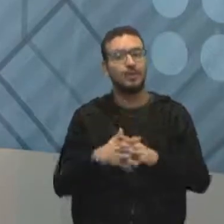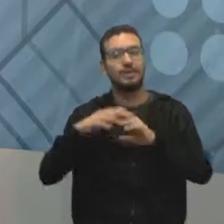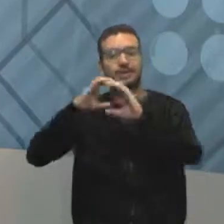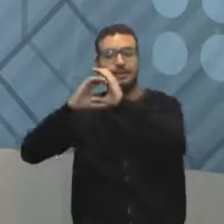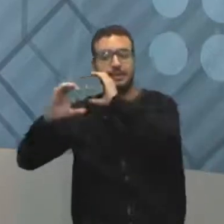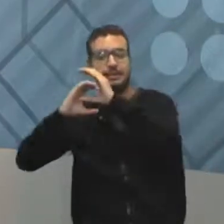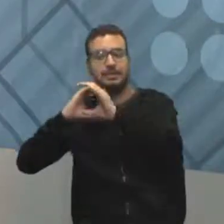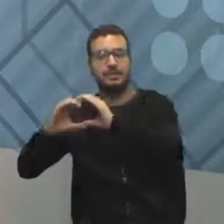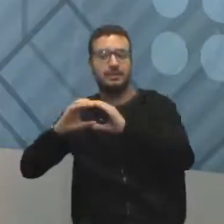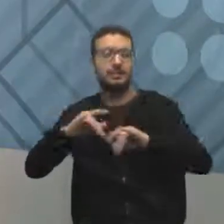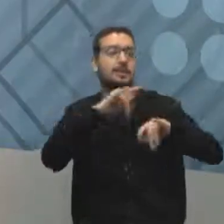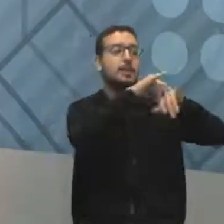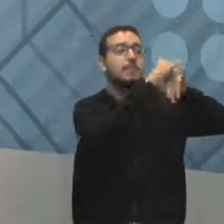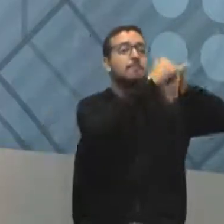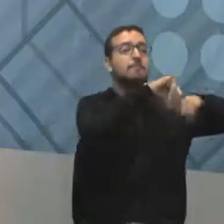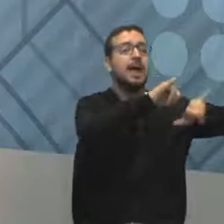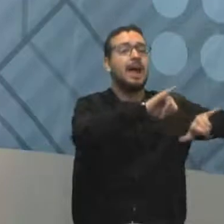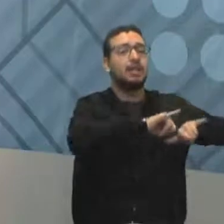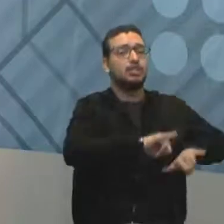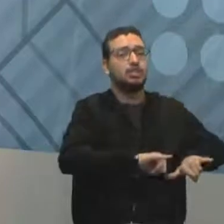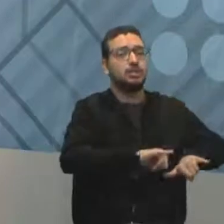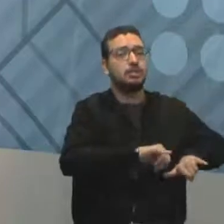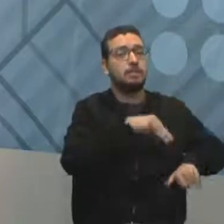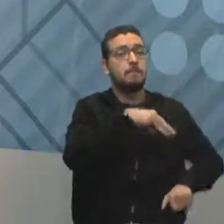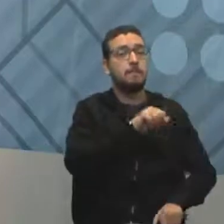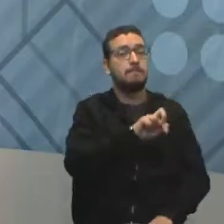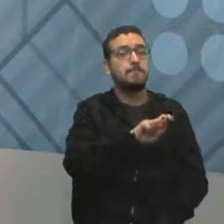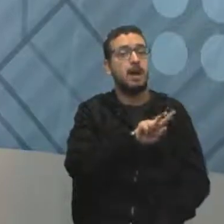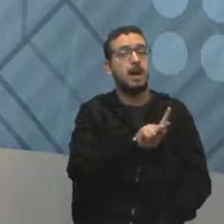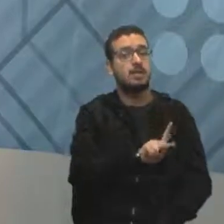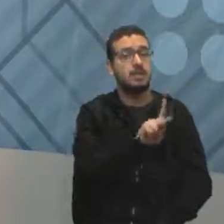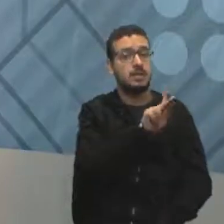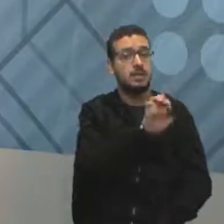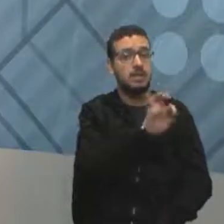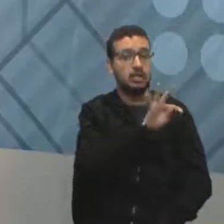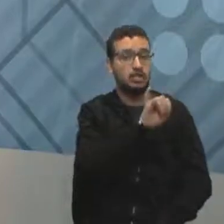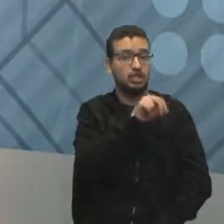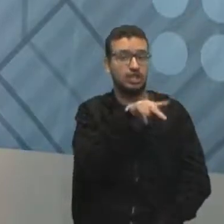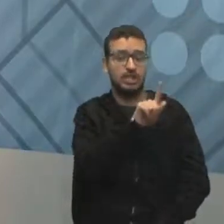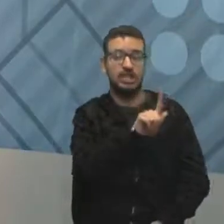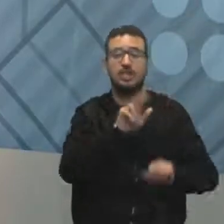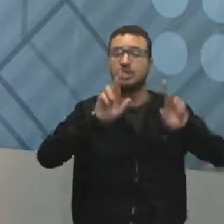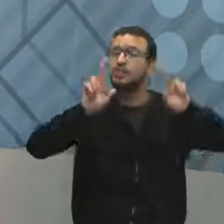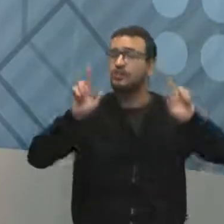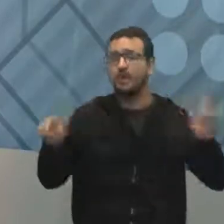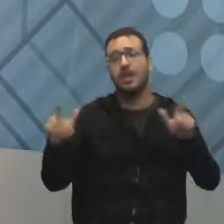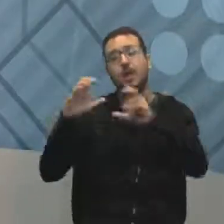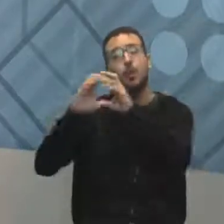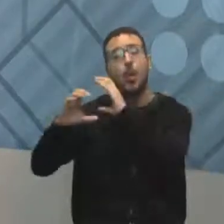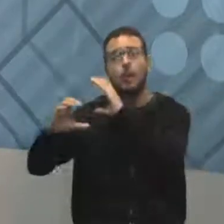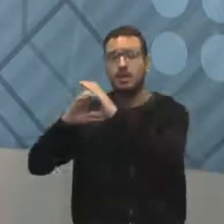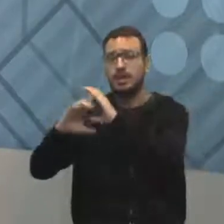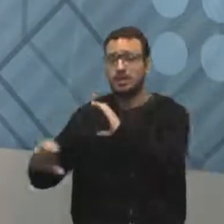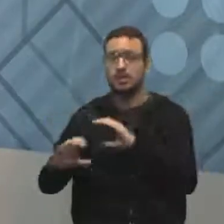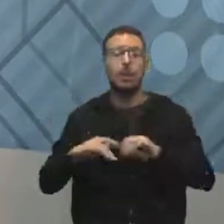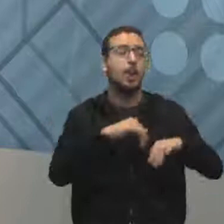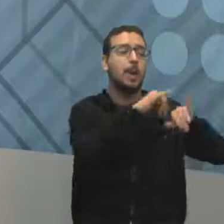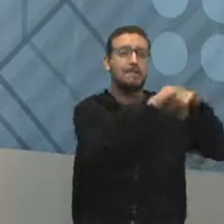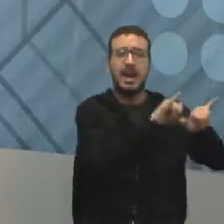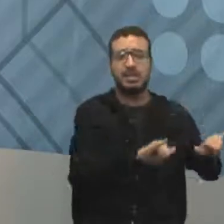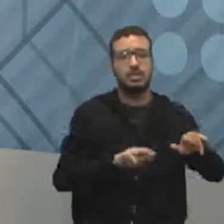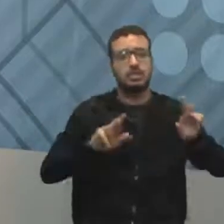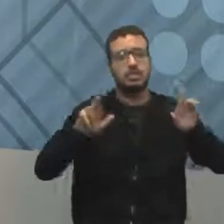gente está falando aqui de comunicação, de estratégias de comunicação dentro de um projeto. Então, é um plano de